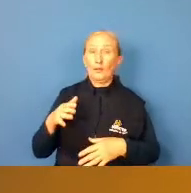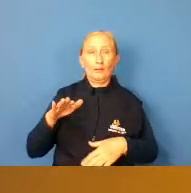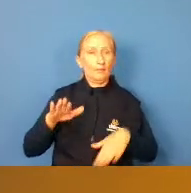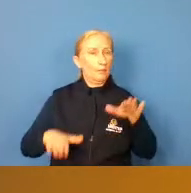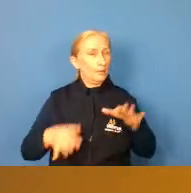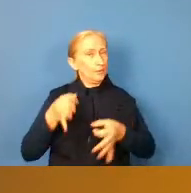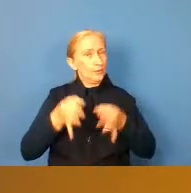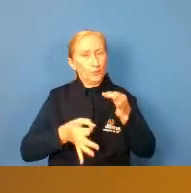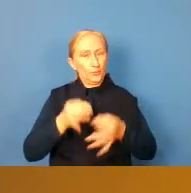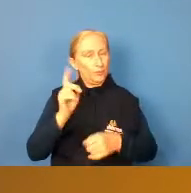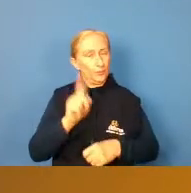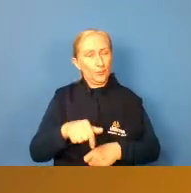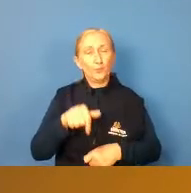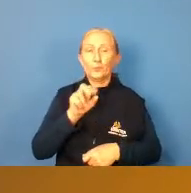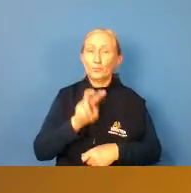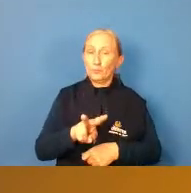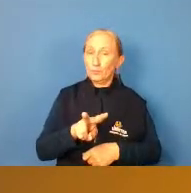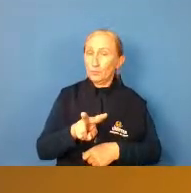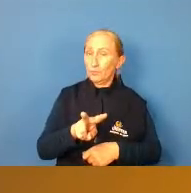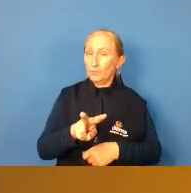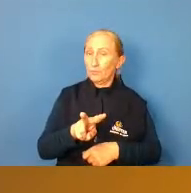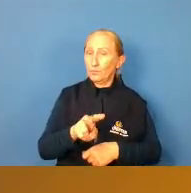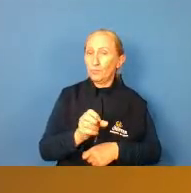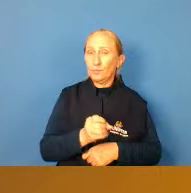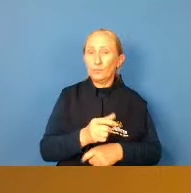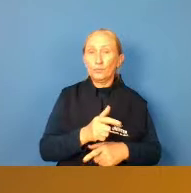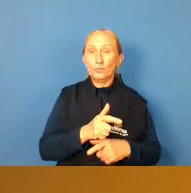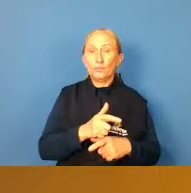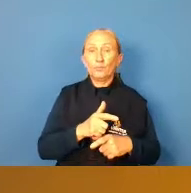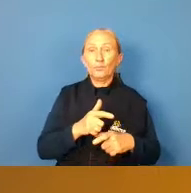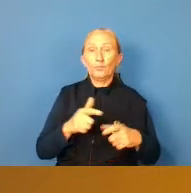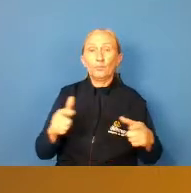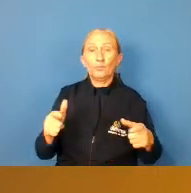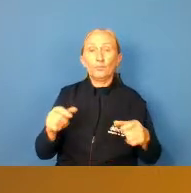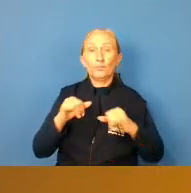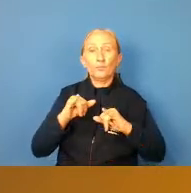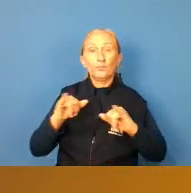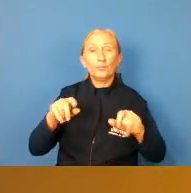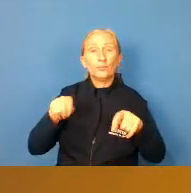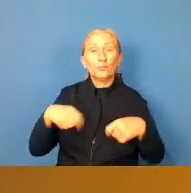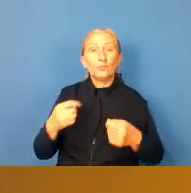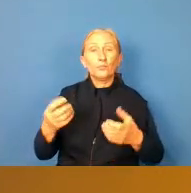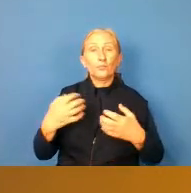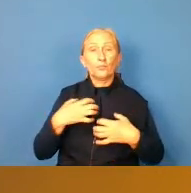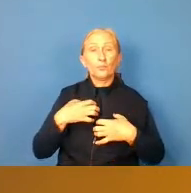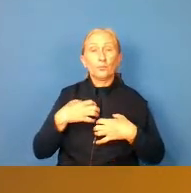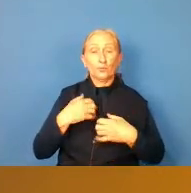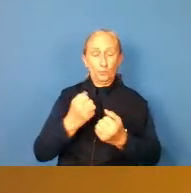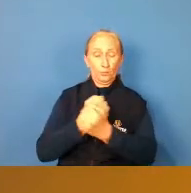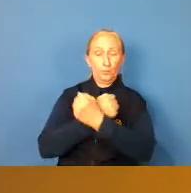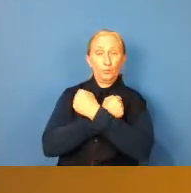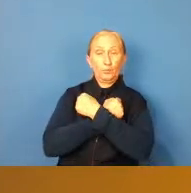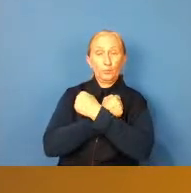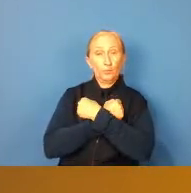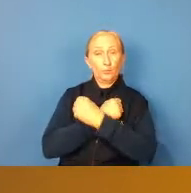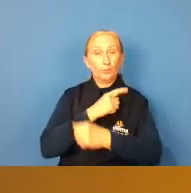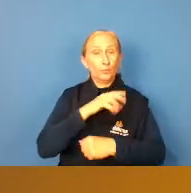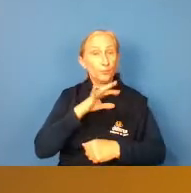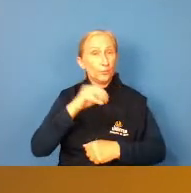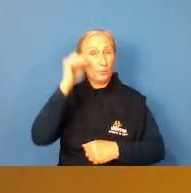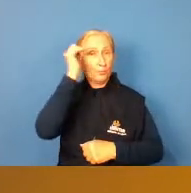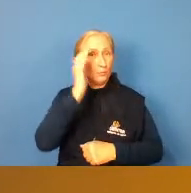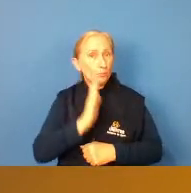nós podemos ver o crescimento aí da mídia falando sobre a posição de goleiros né que hoje aí o Brasil